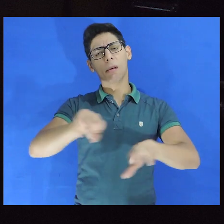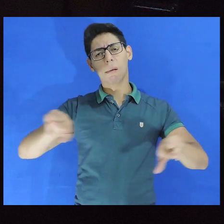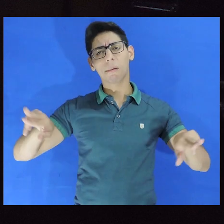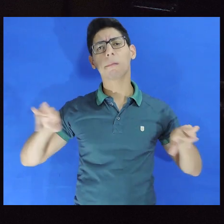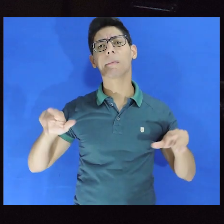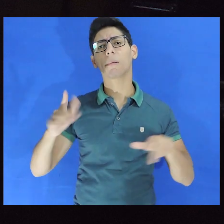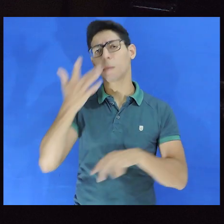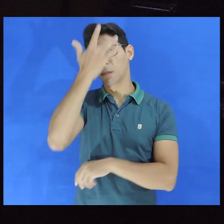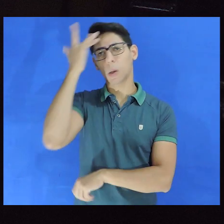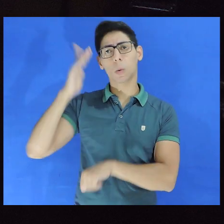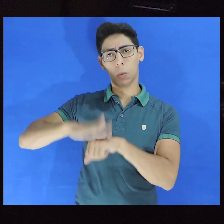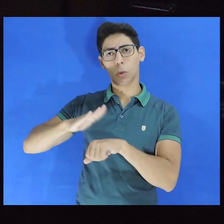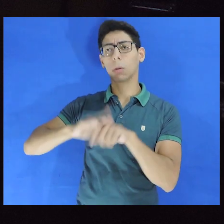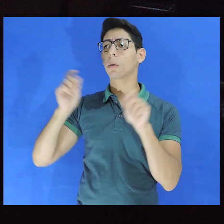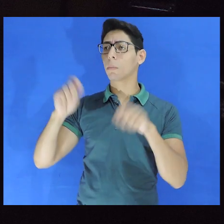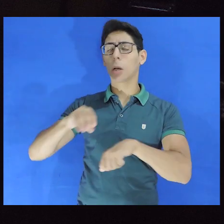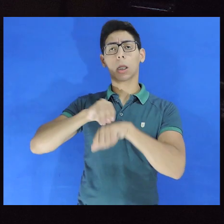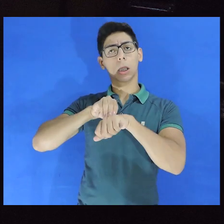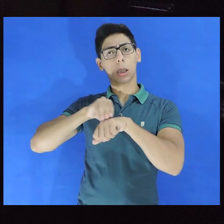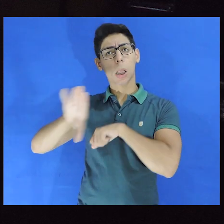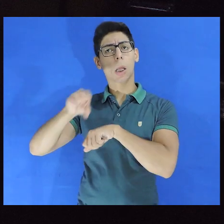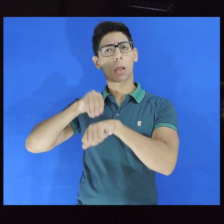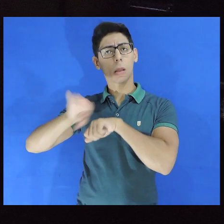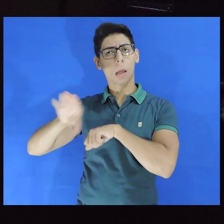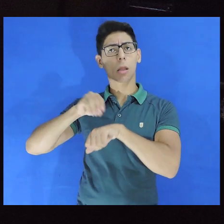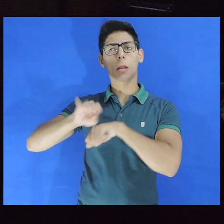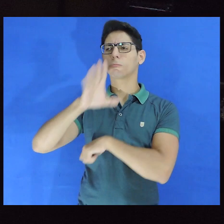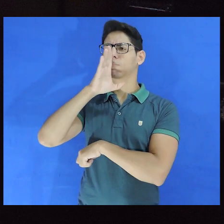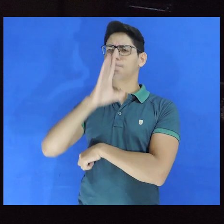que podem dar um encaminhamento para denúncia de tortura.